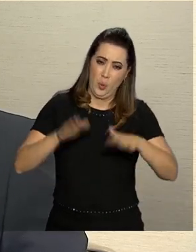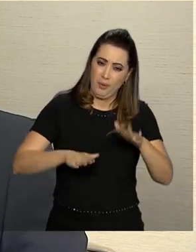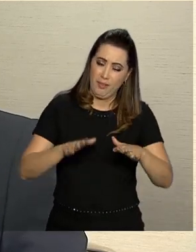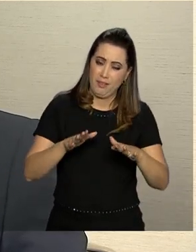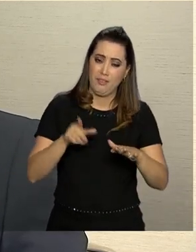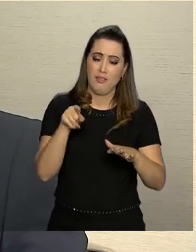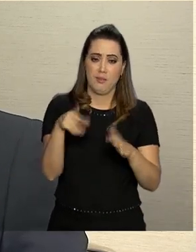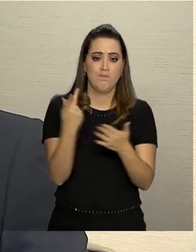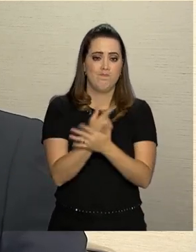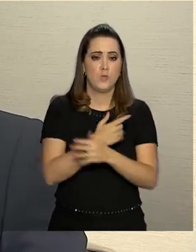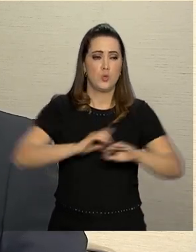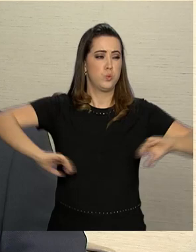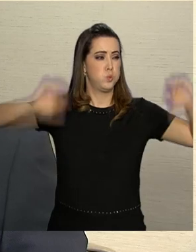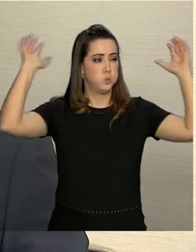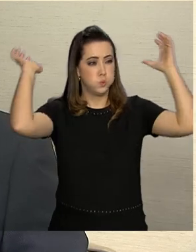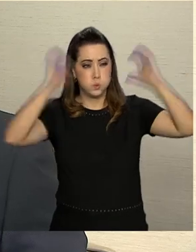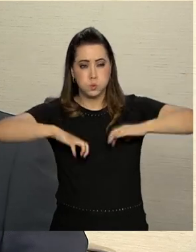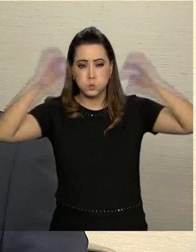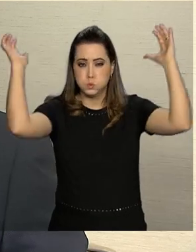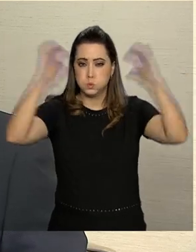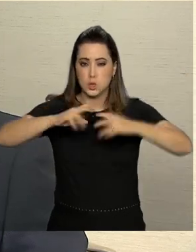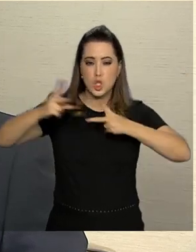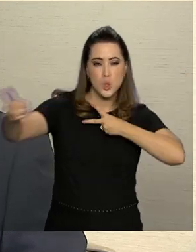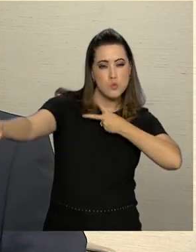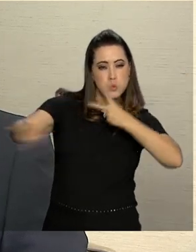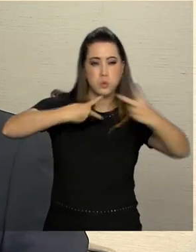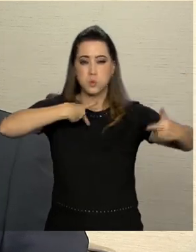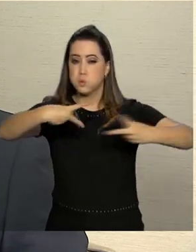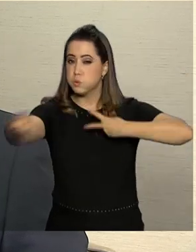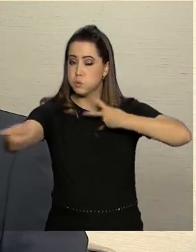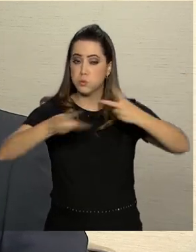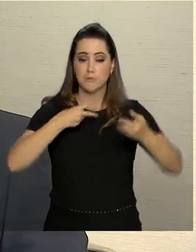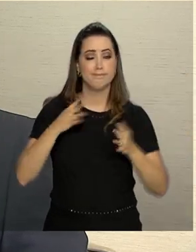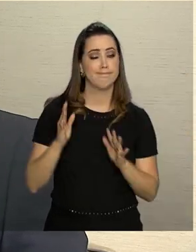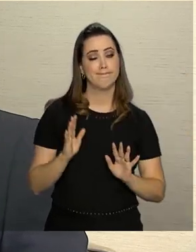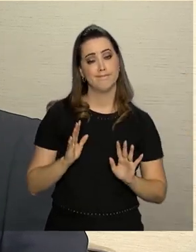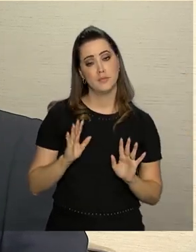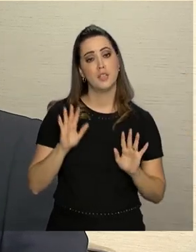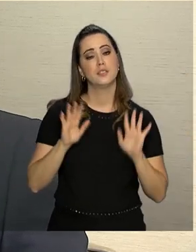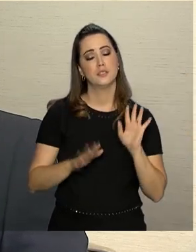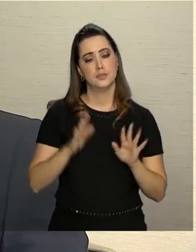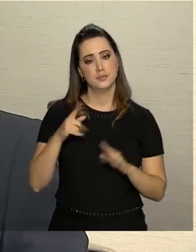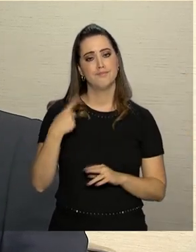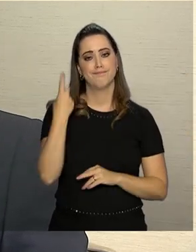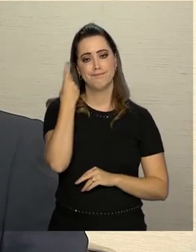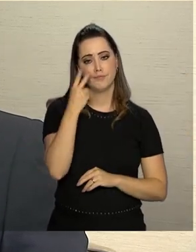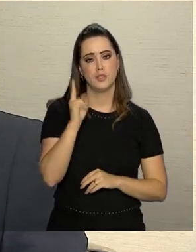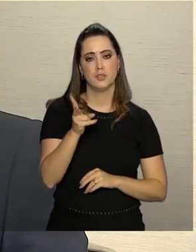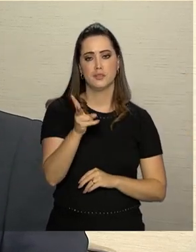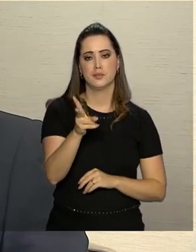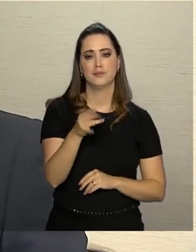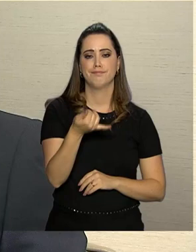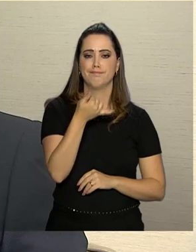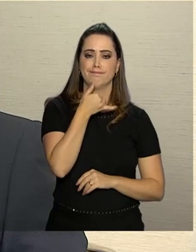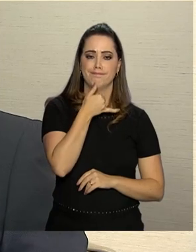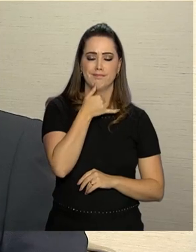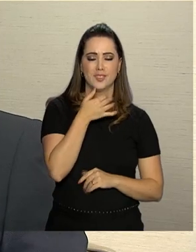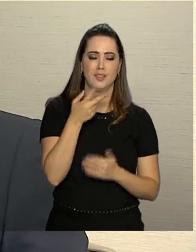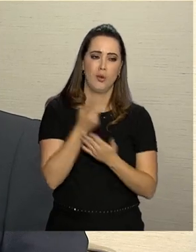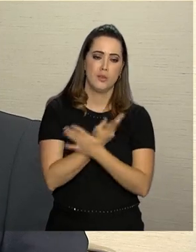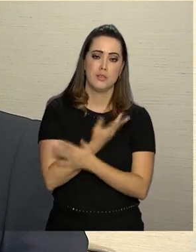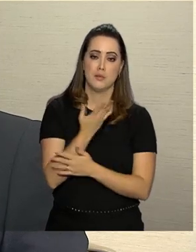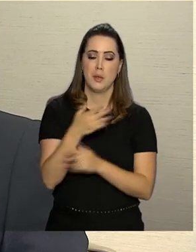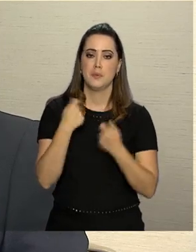naturais, como chuvas grandes, seguidas com ventania, normalmente a gente tem esses tristes incidentes. Eu acho que